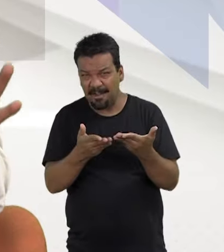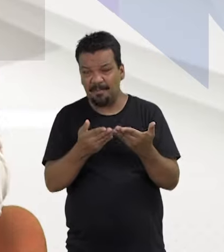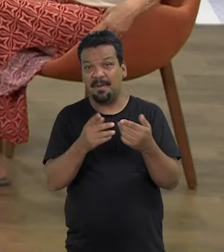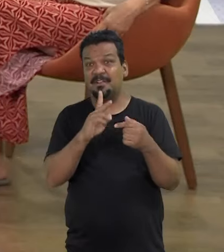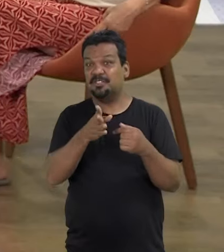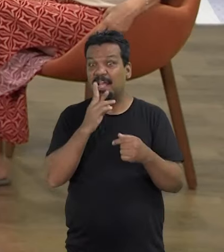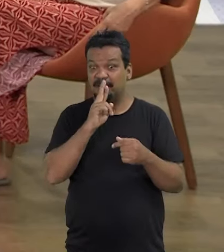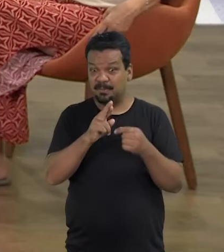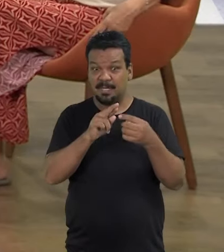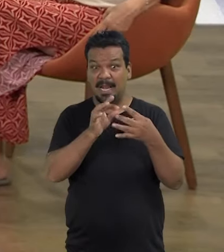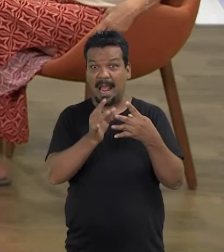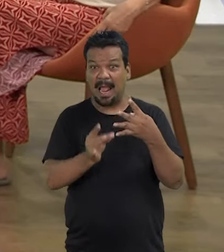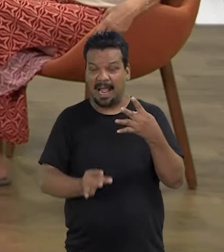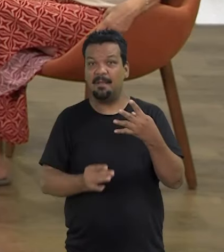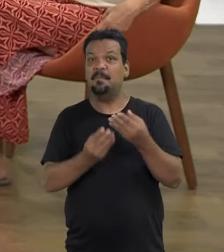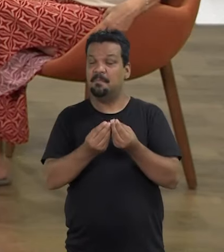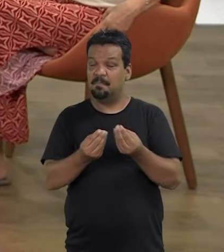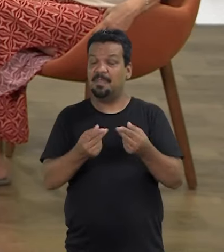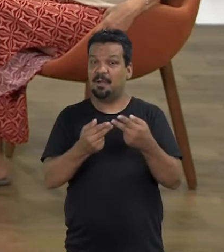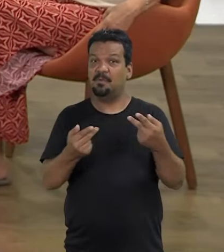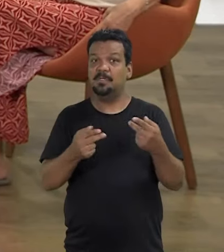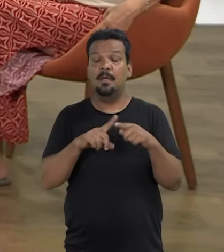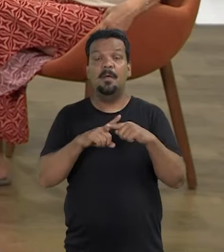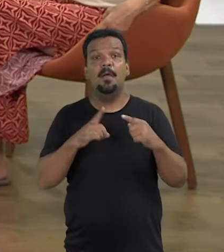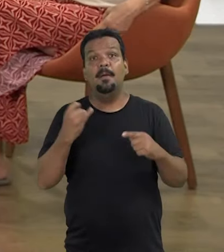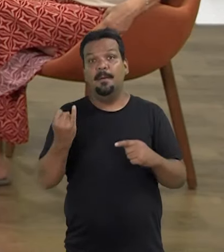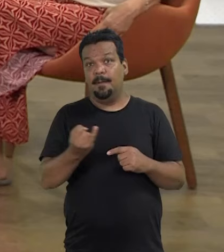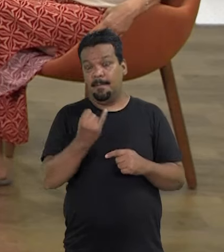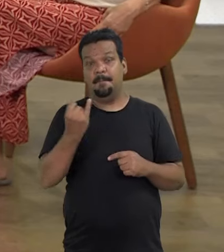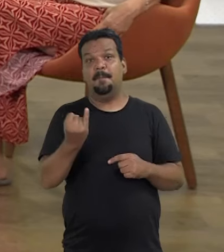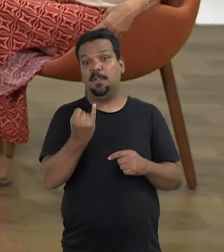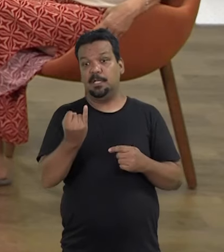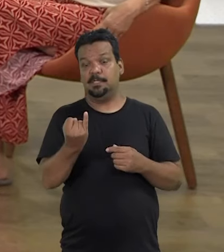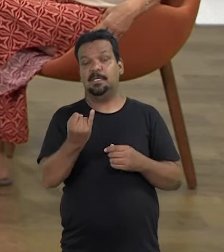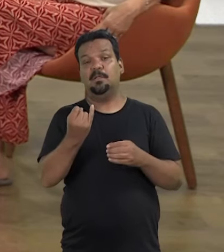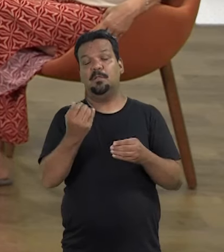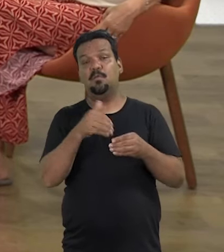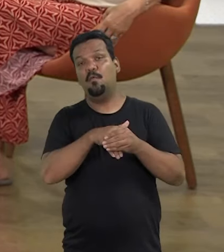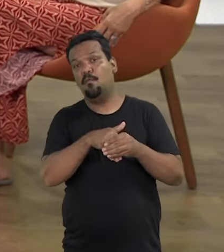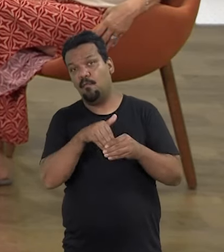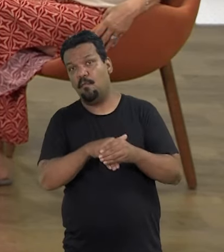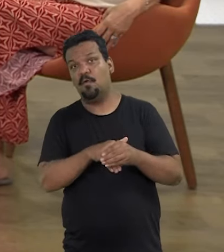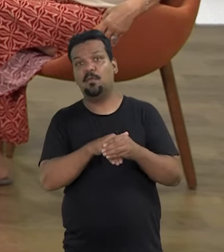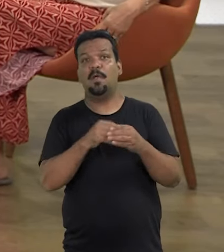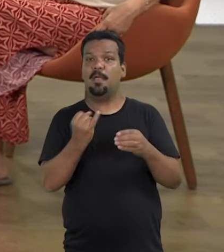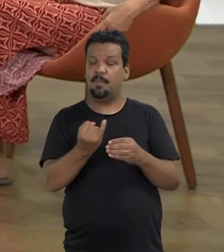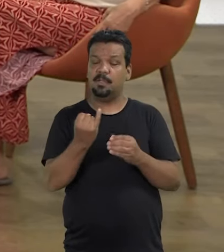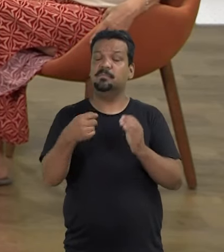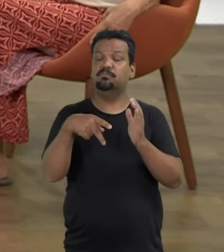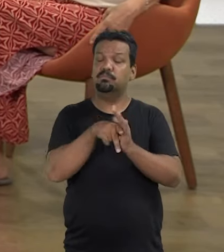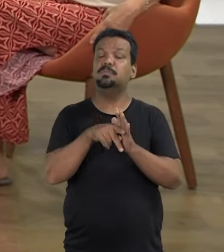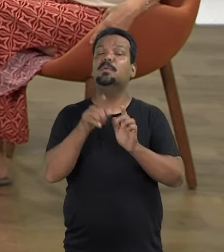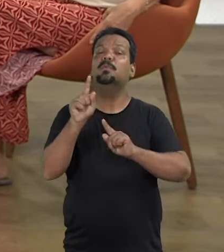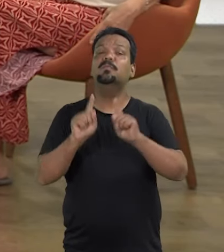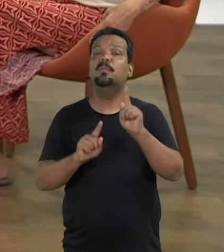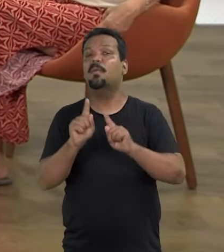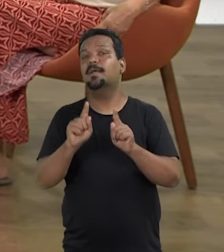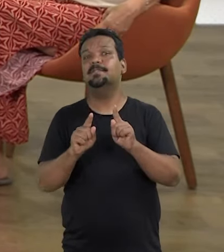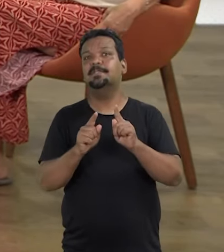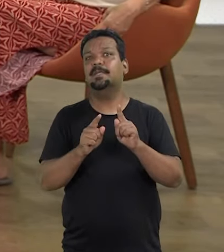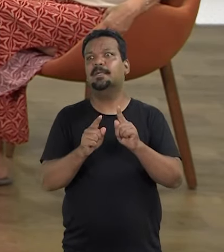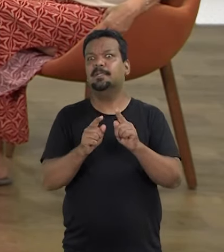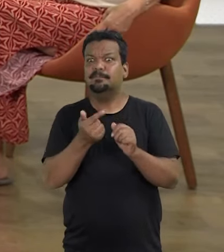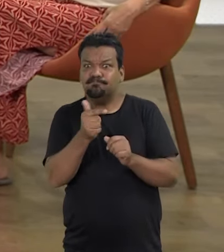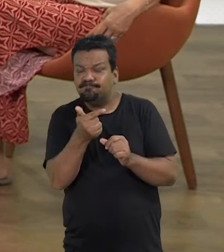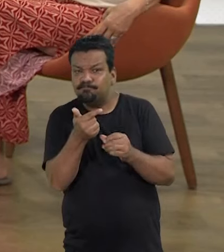Eu nem vou falar disso agora, porque acho que já respondi falando muito. Mas a importância desse voto é a importância da